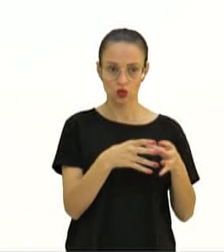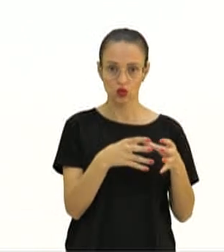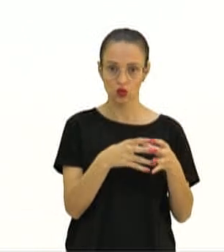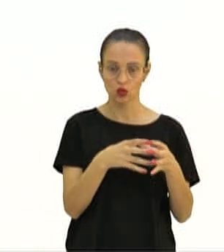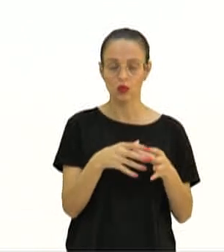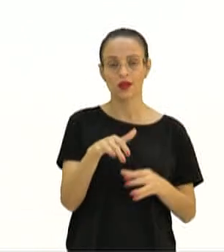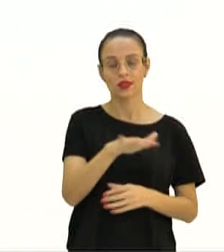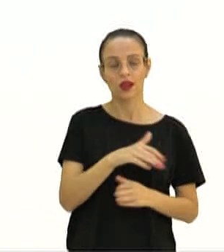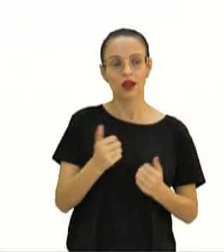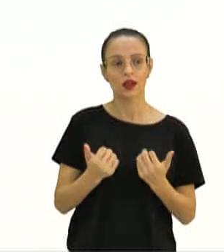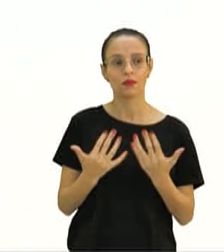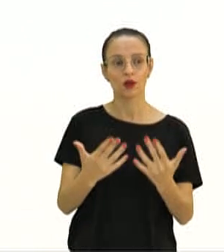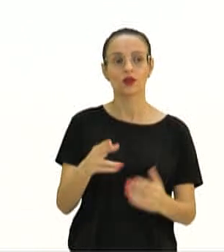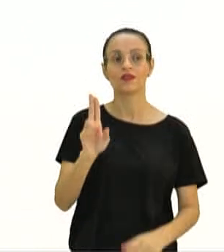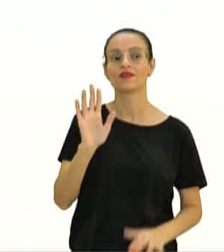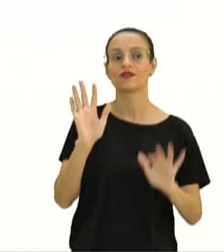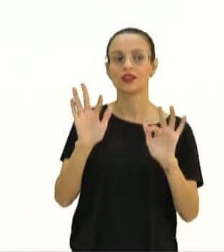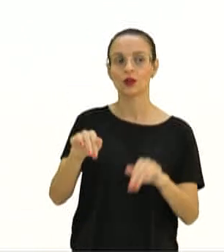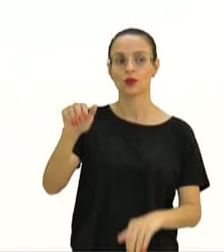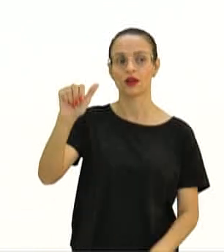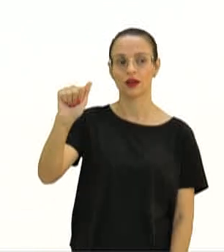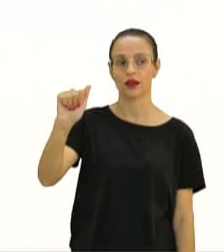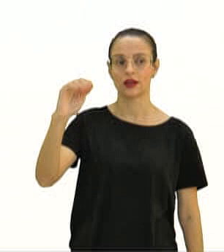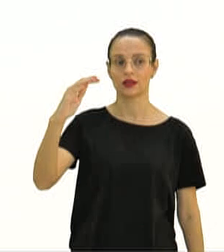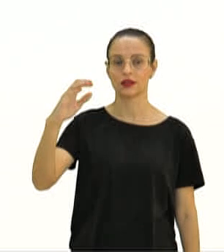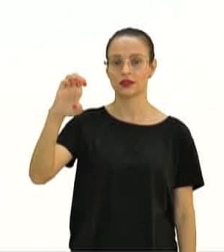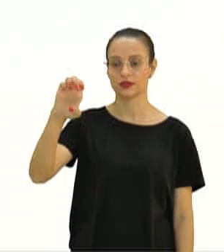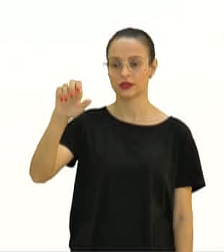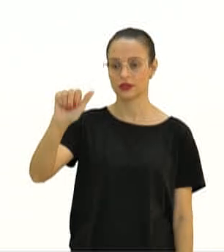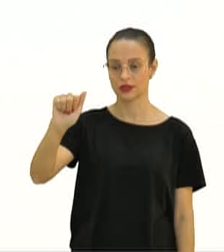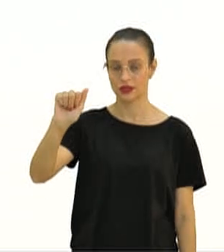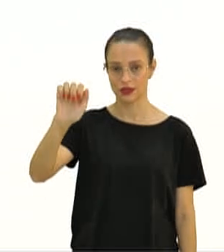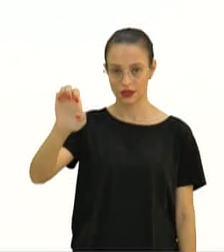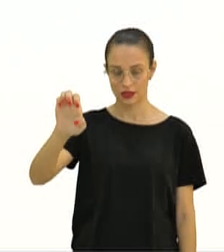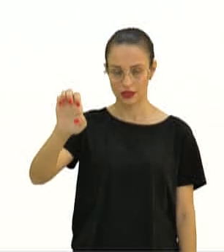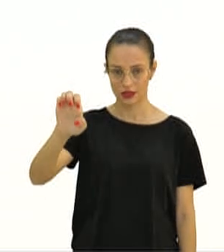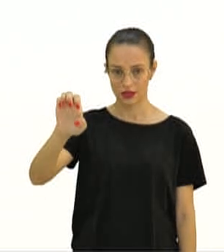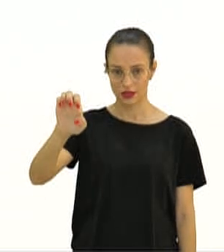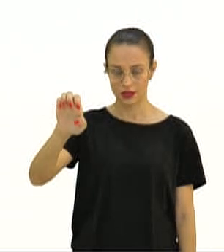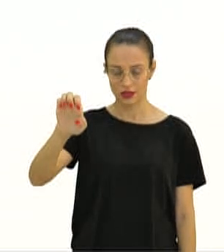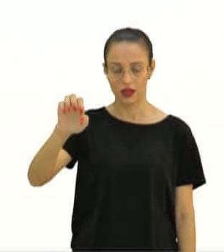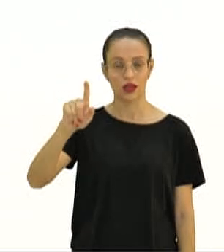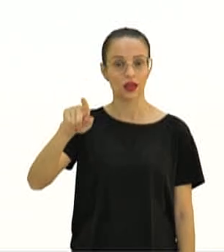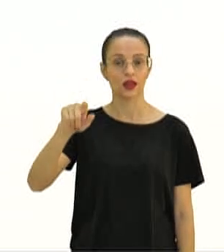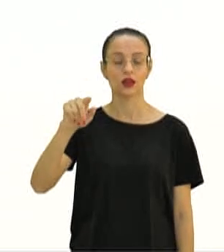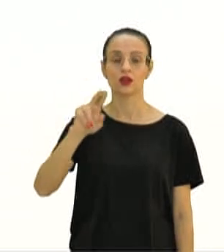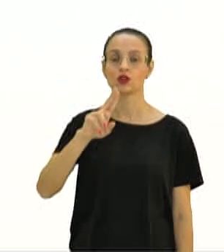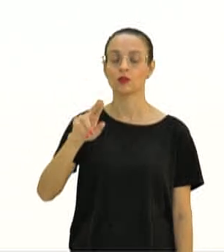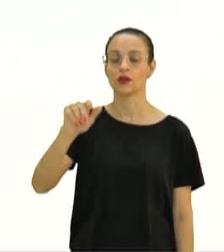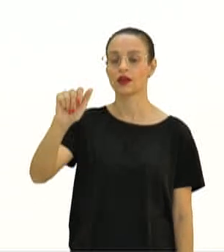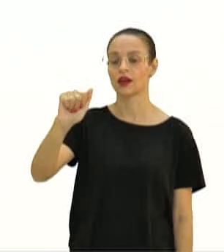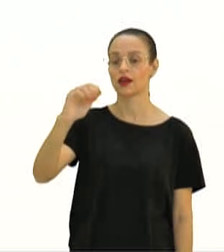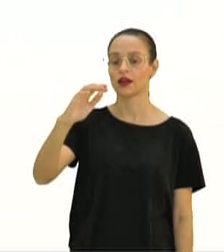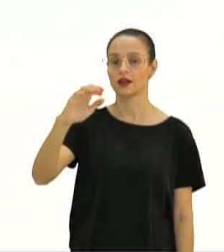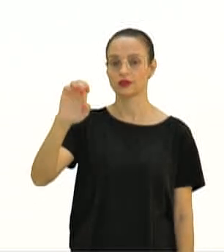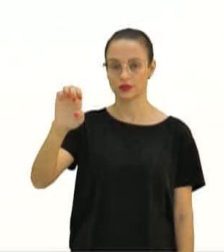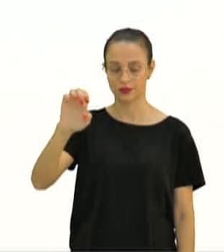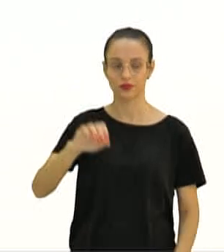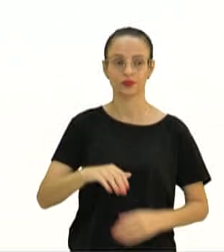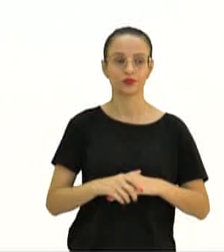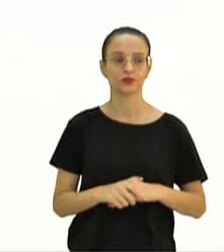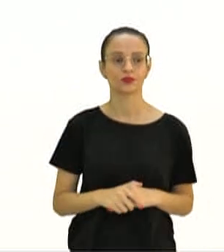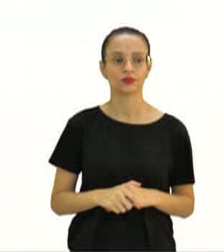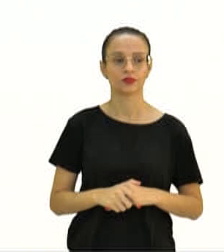botânica eu vou terminar em Asse. Notem, Asse. Eu não vou ler Asse-ai. Eu vou ler Asse. Tudo bem? É latim aqui.